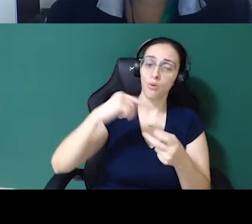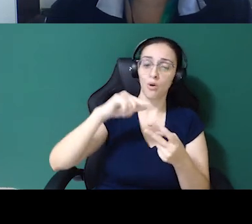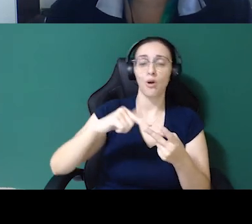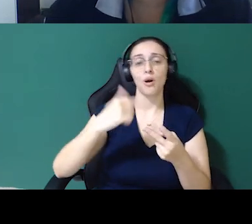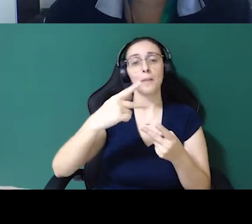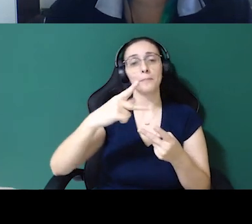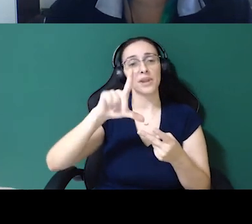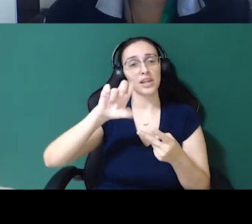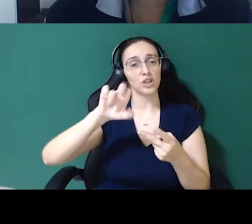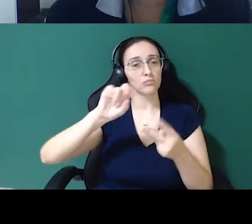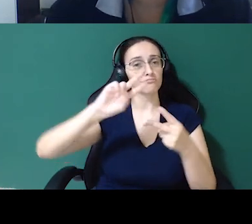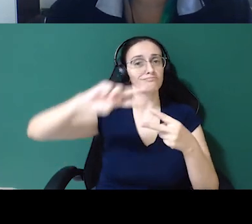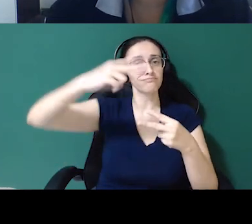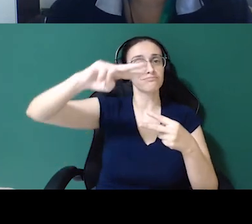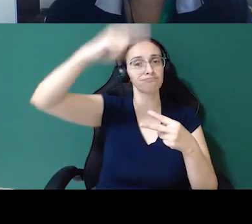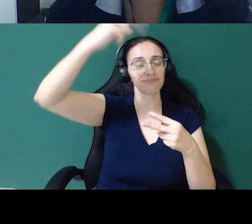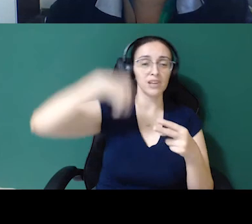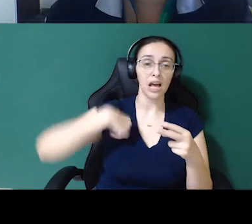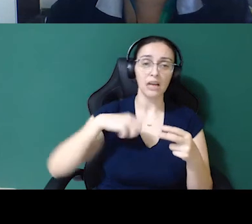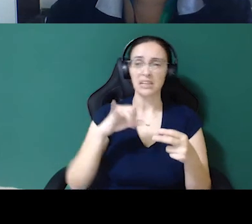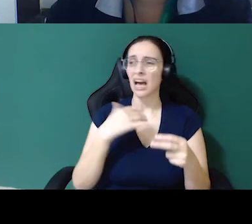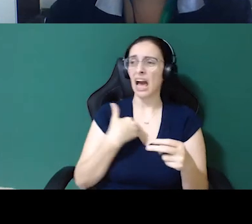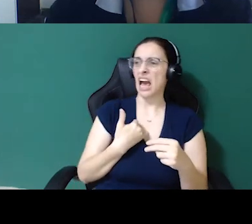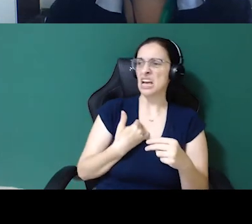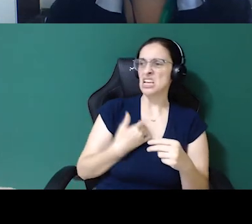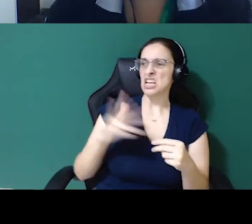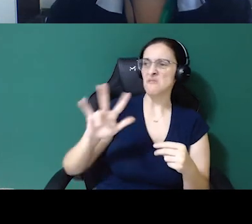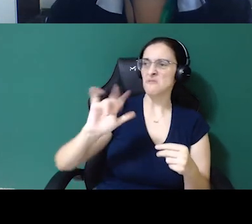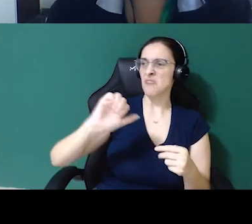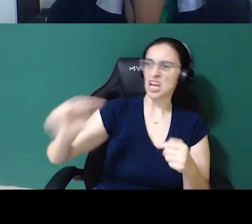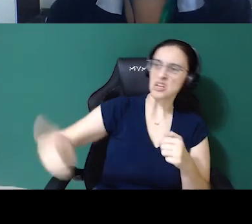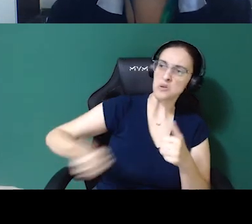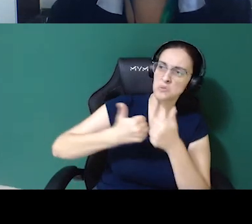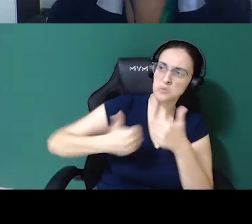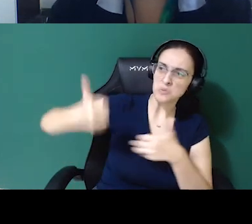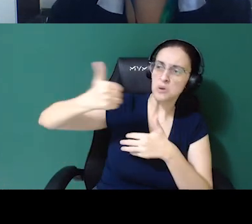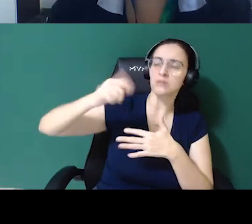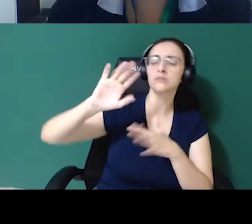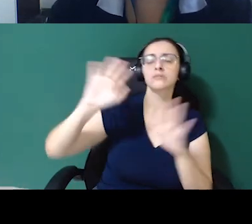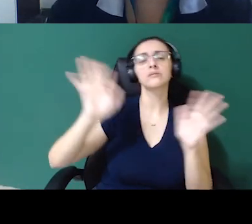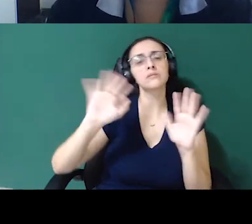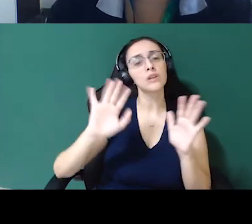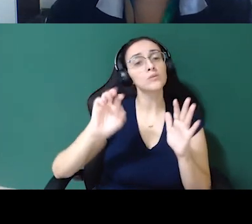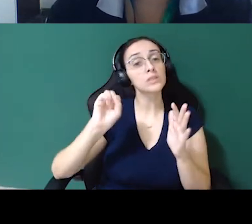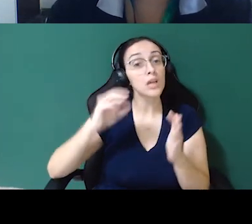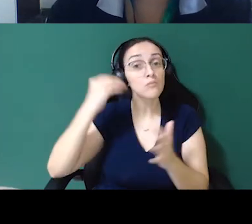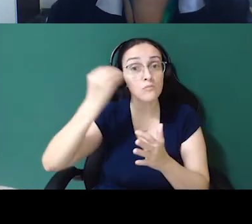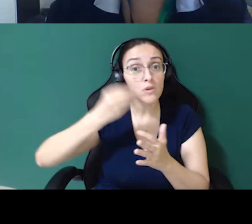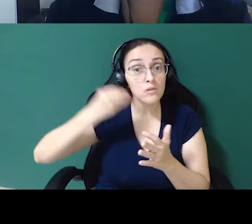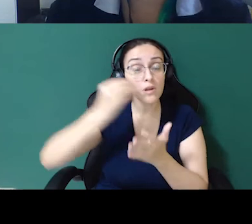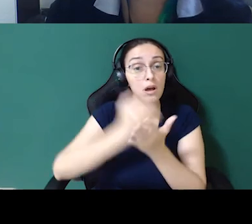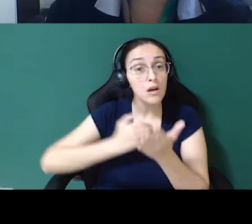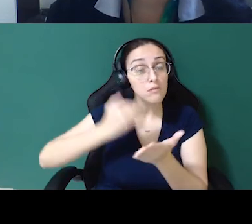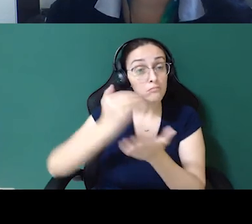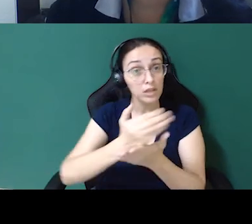ou de perder espaço para outros profissionais, trazendo, né, a bagagem, quanto mais bagagem você tem,